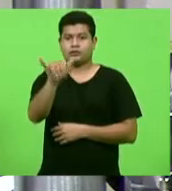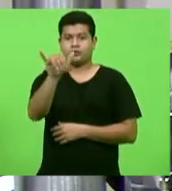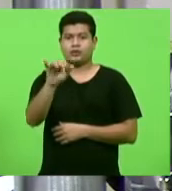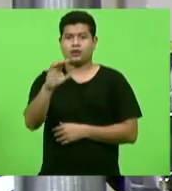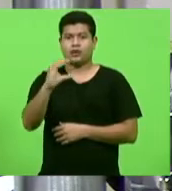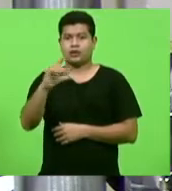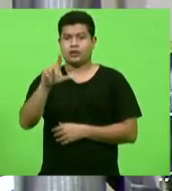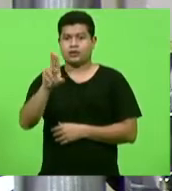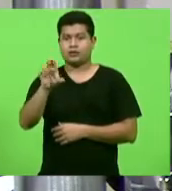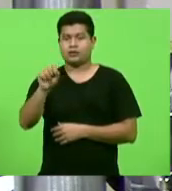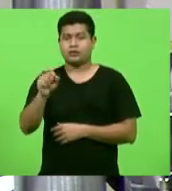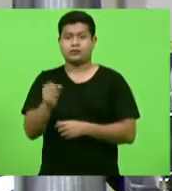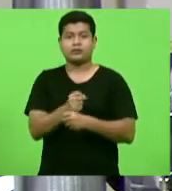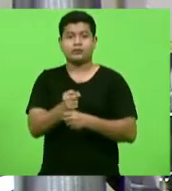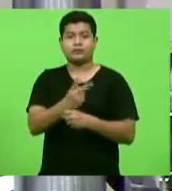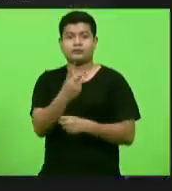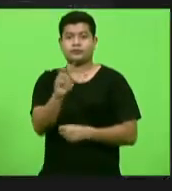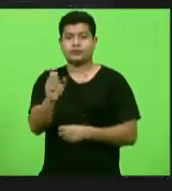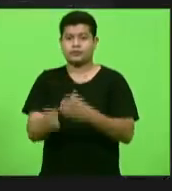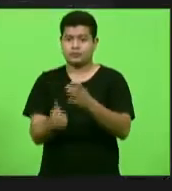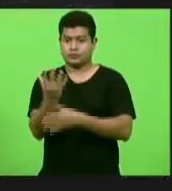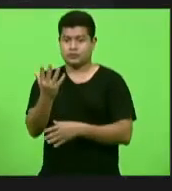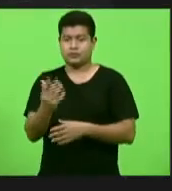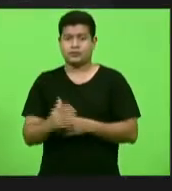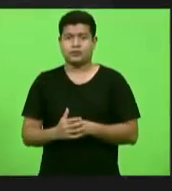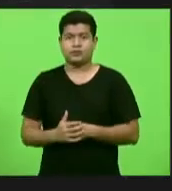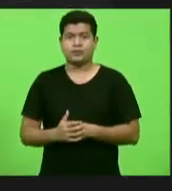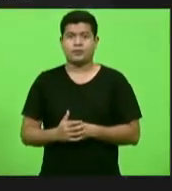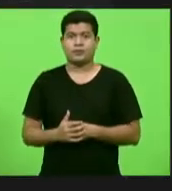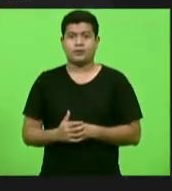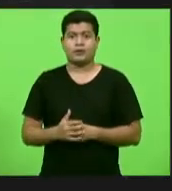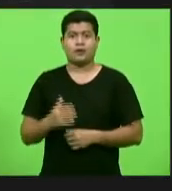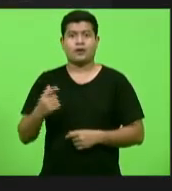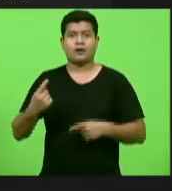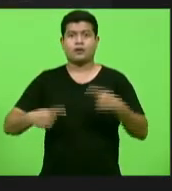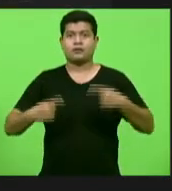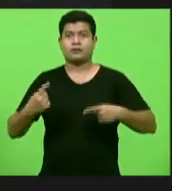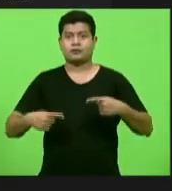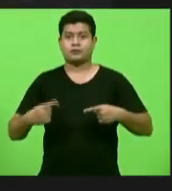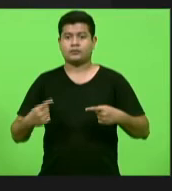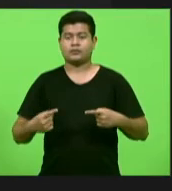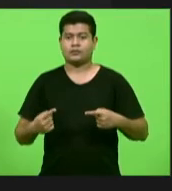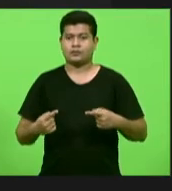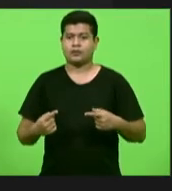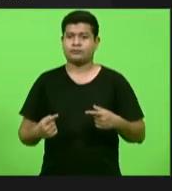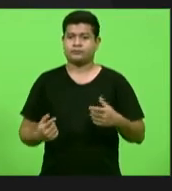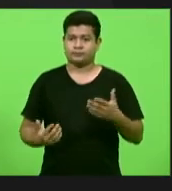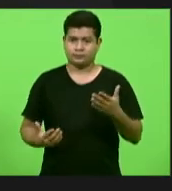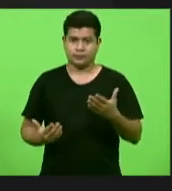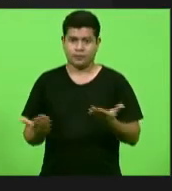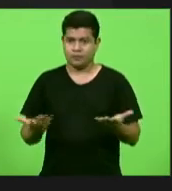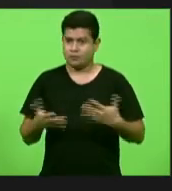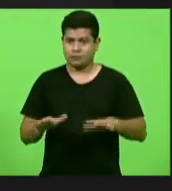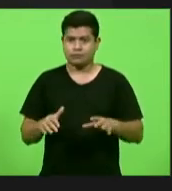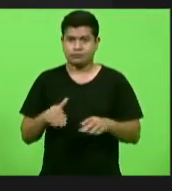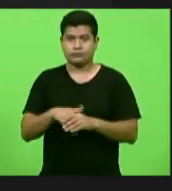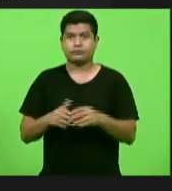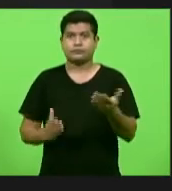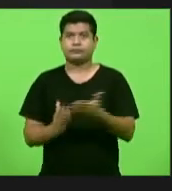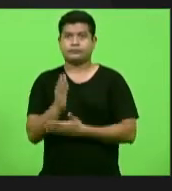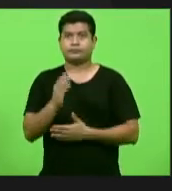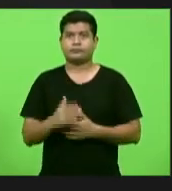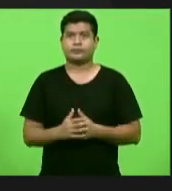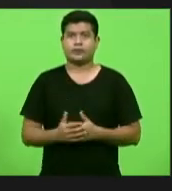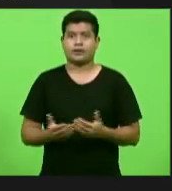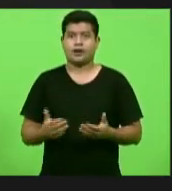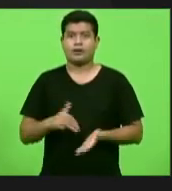de sua função. Em discussão? Em votação? Aprovado. Moção número